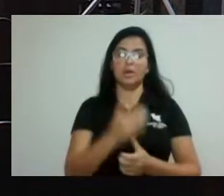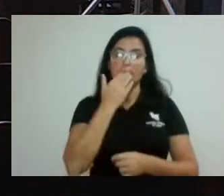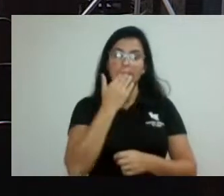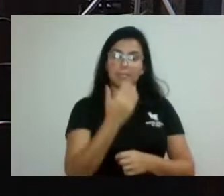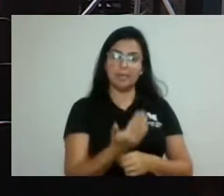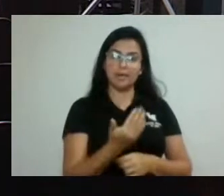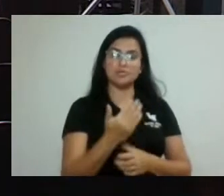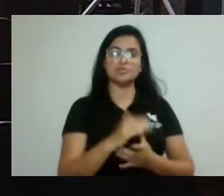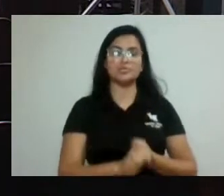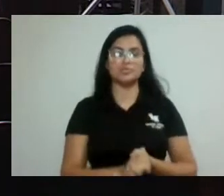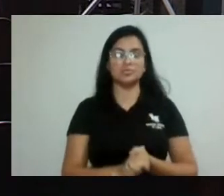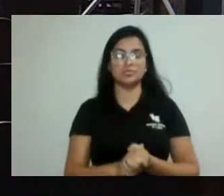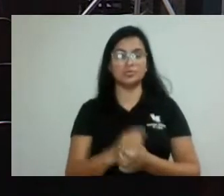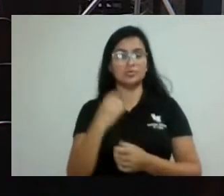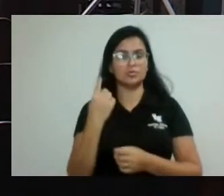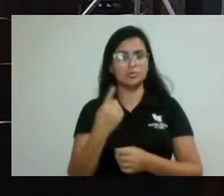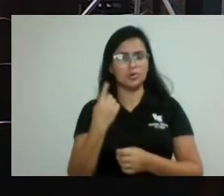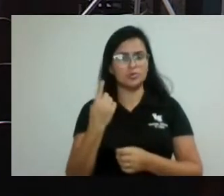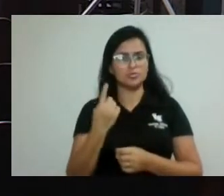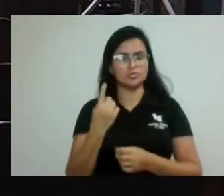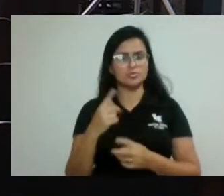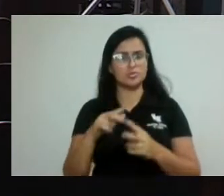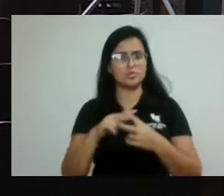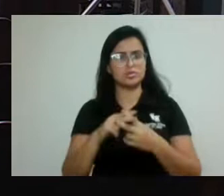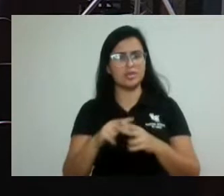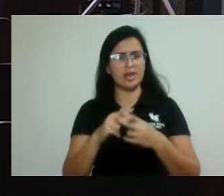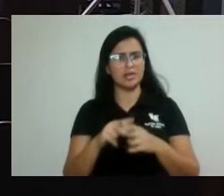sonoplasta, que dê uma olhada no som que está dando retorno.